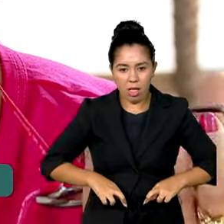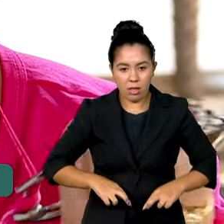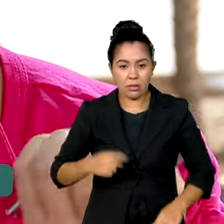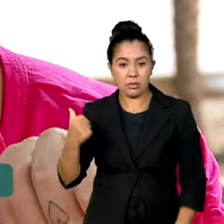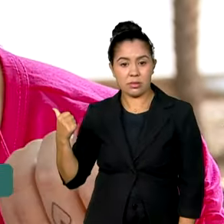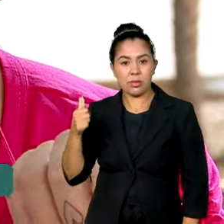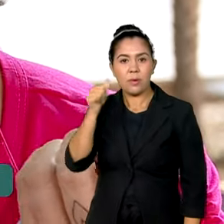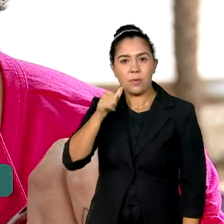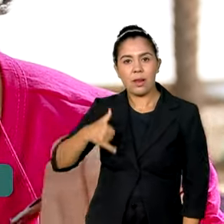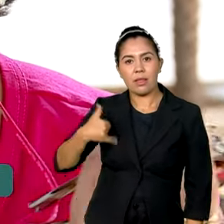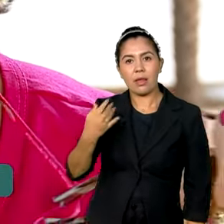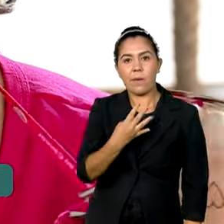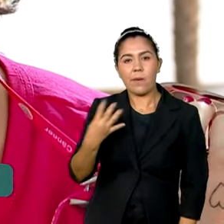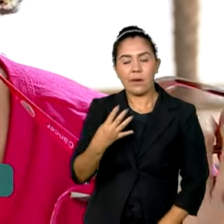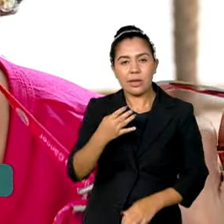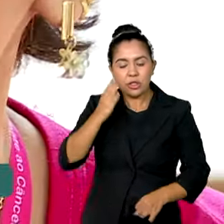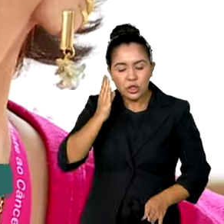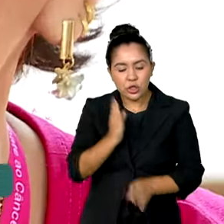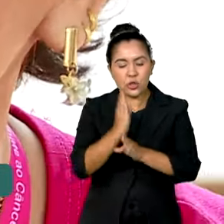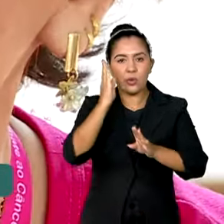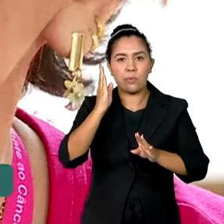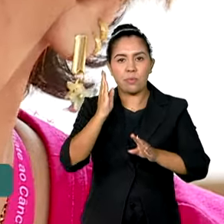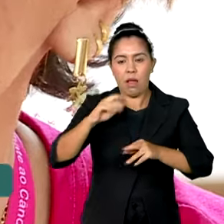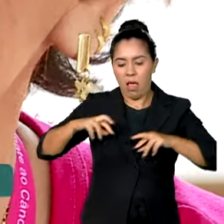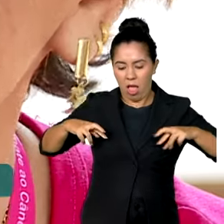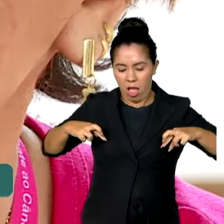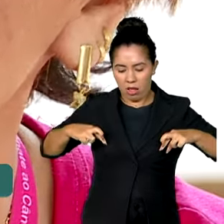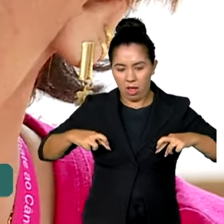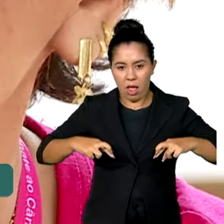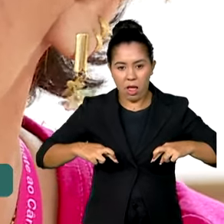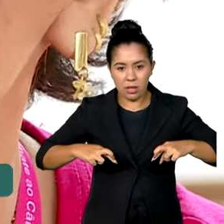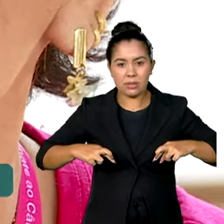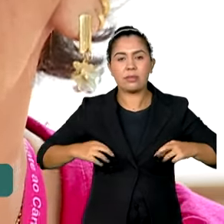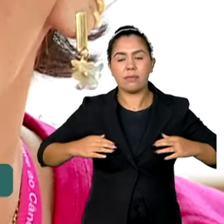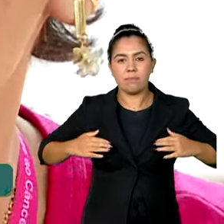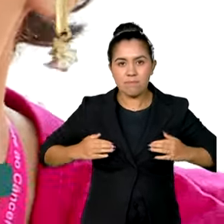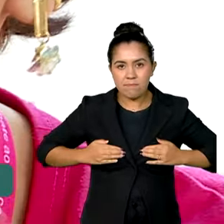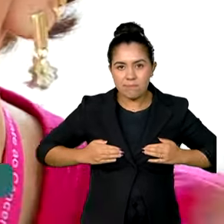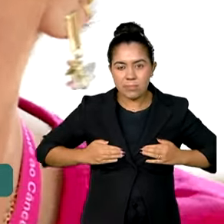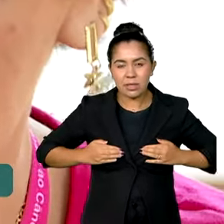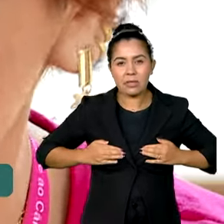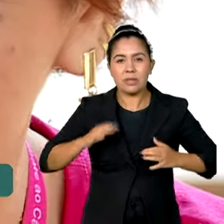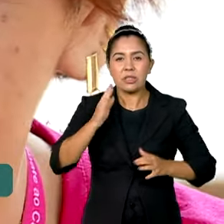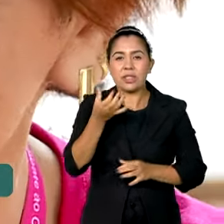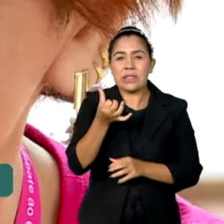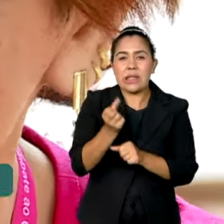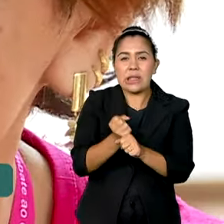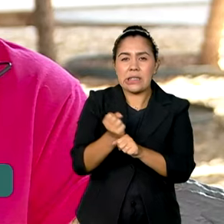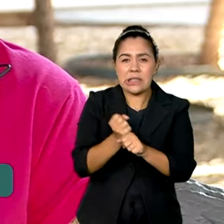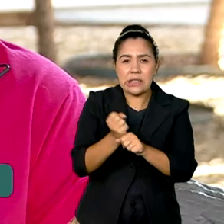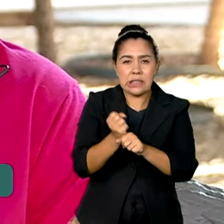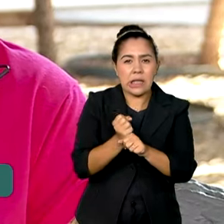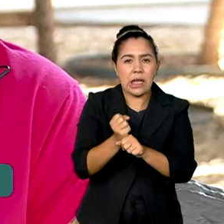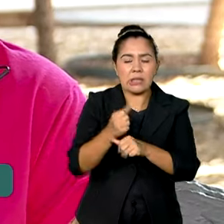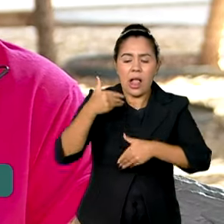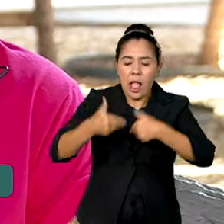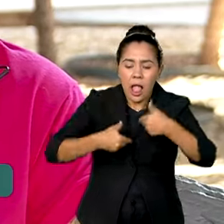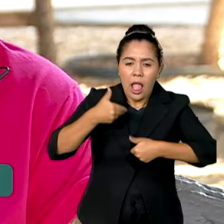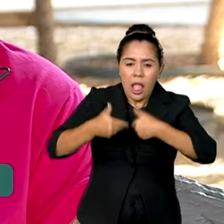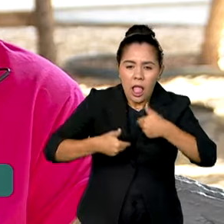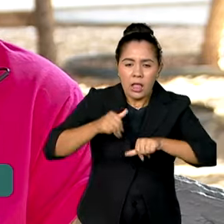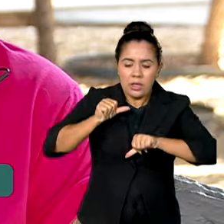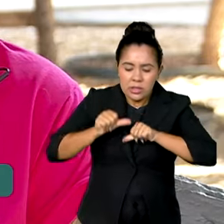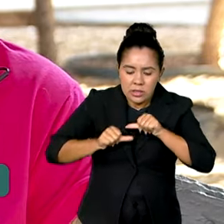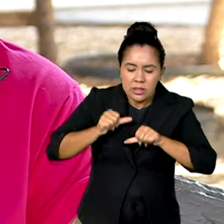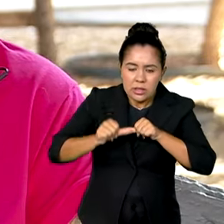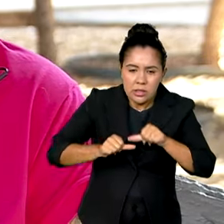descobriu um câncer de mama. Já são seis anos de um tratamento que causou muitas transformações. Você tem as sequelas do